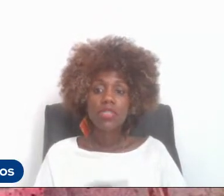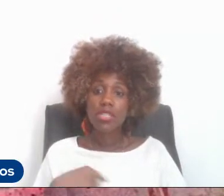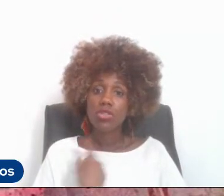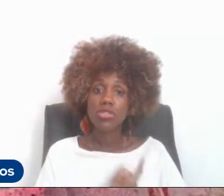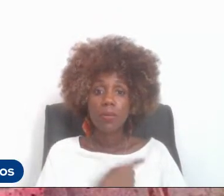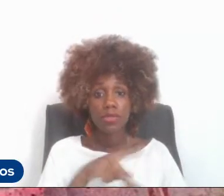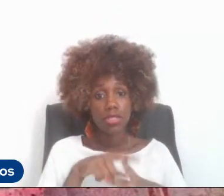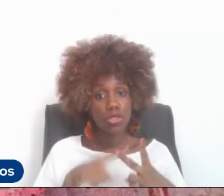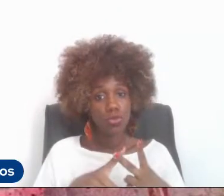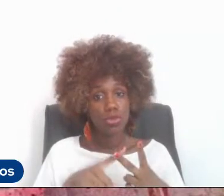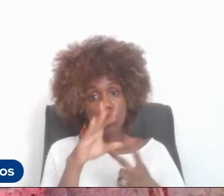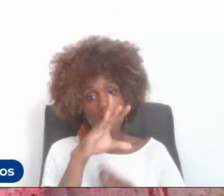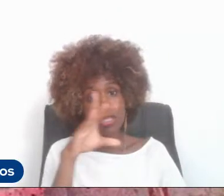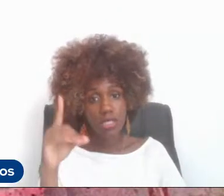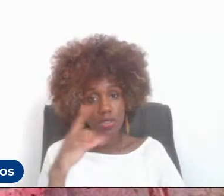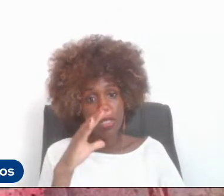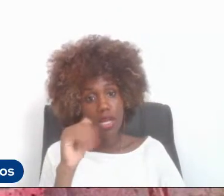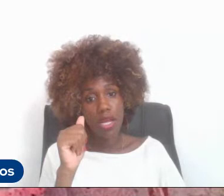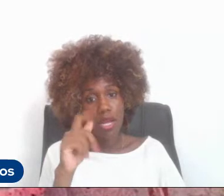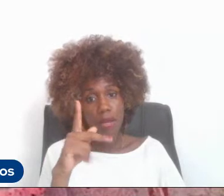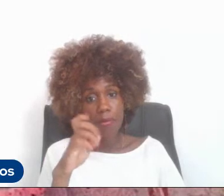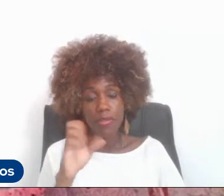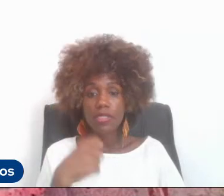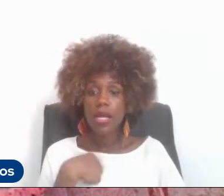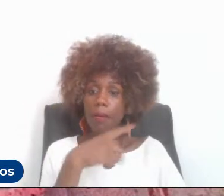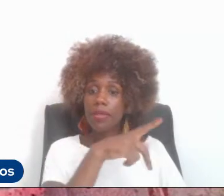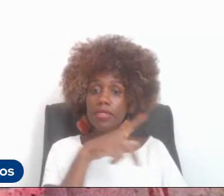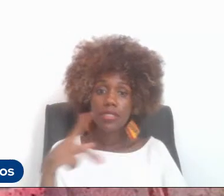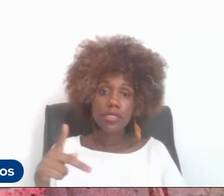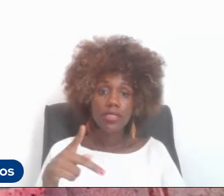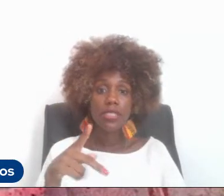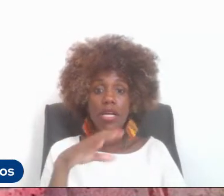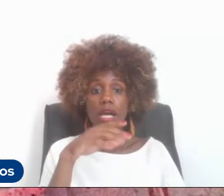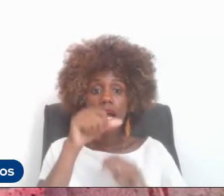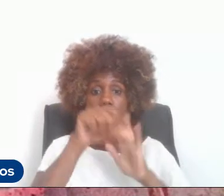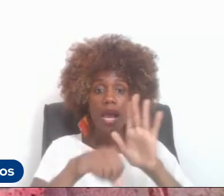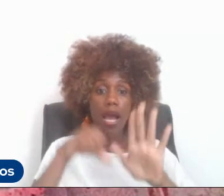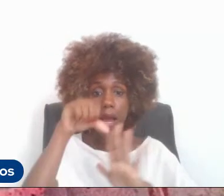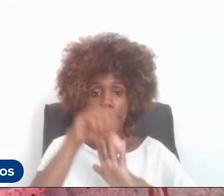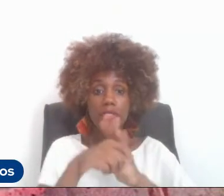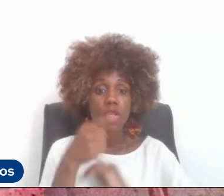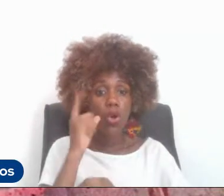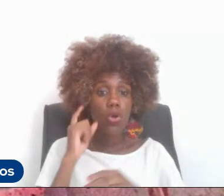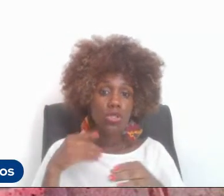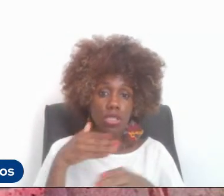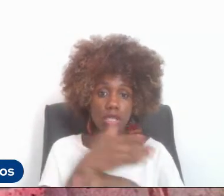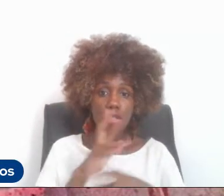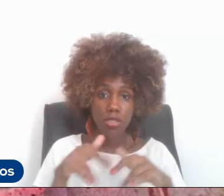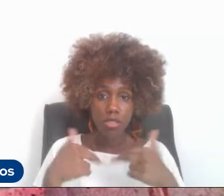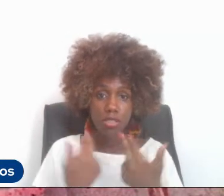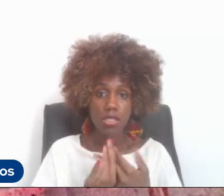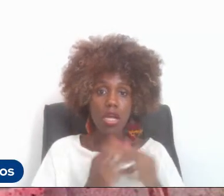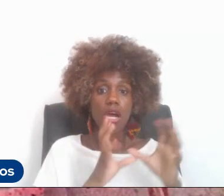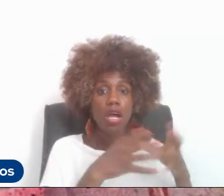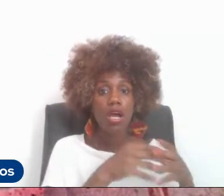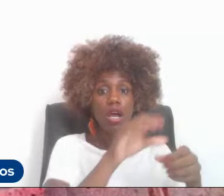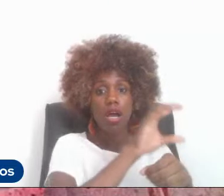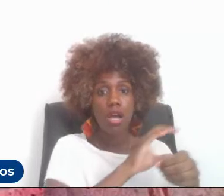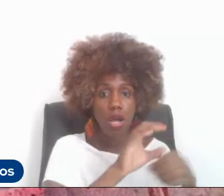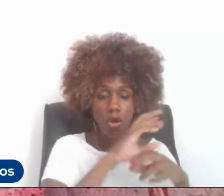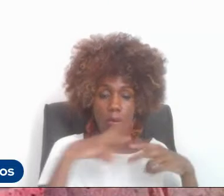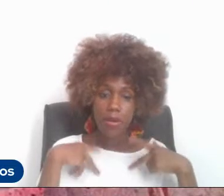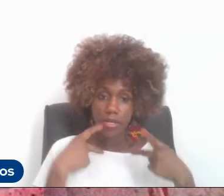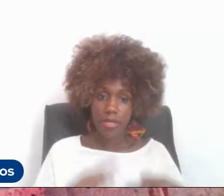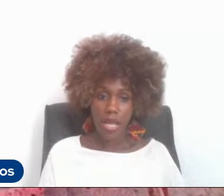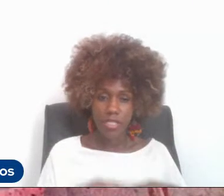coordenações na CAPES agora. A presidente da CAPES entrou na nossa reunião ontem, essas reuniões de colégio, o Colégio das Humanidades está reunido.